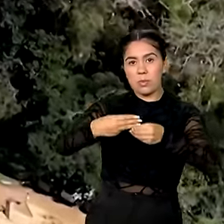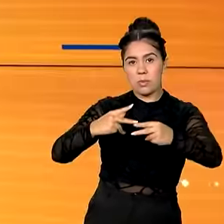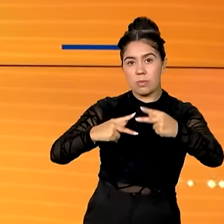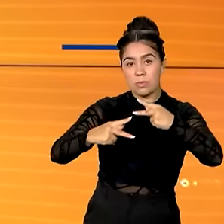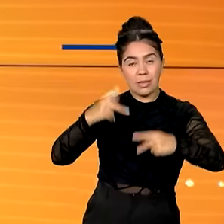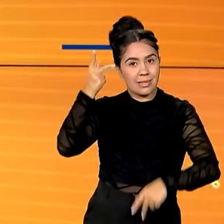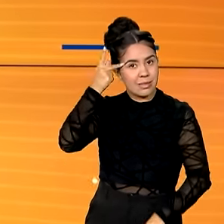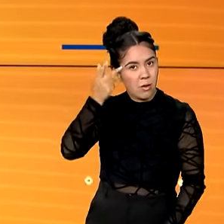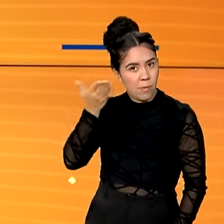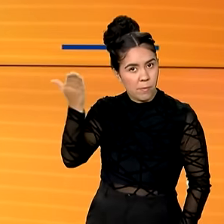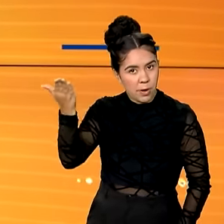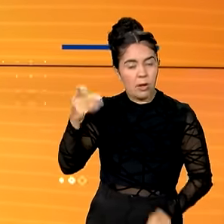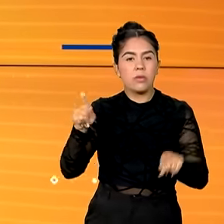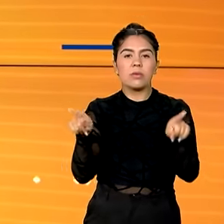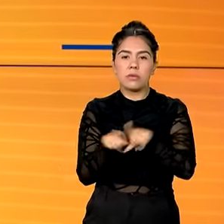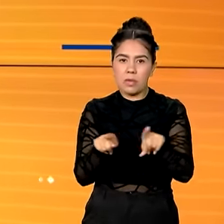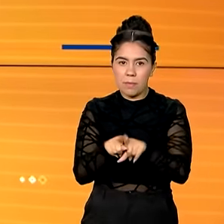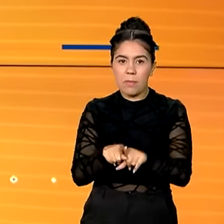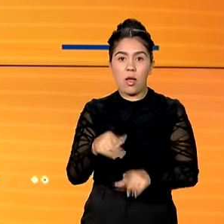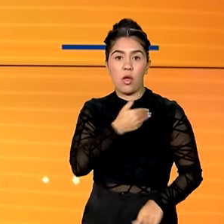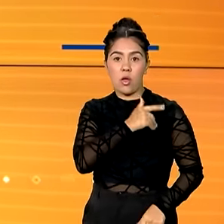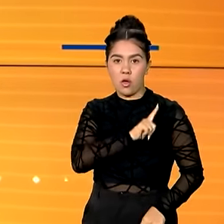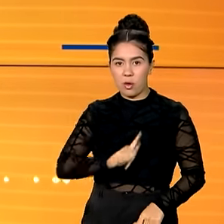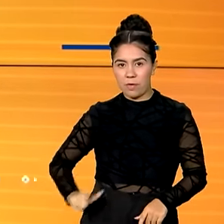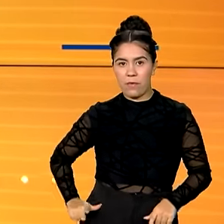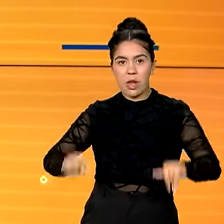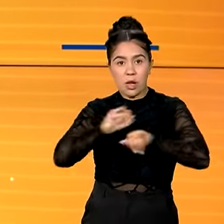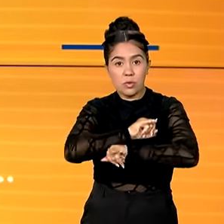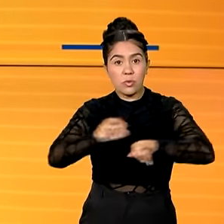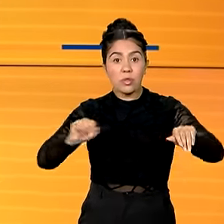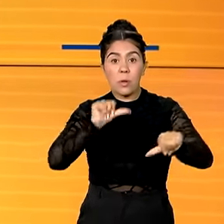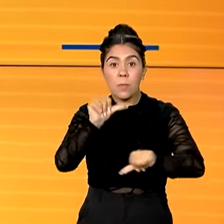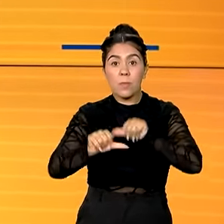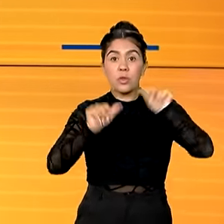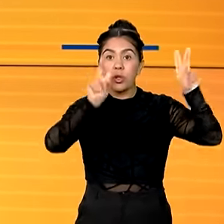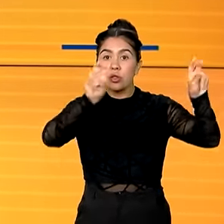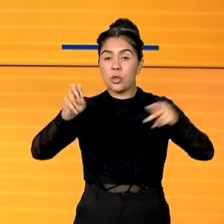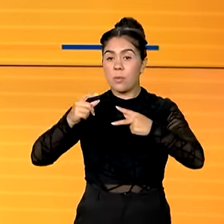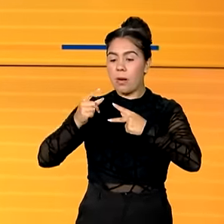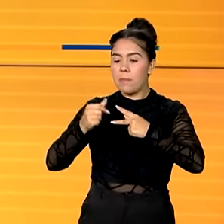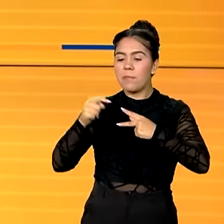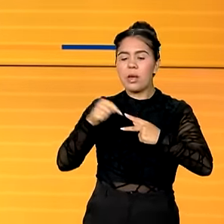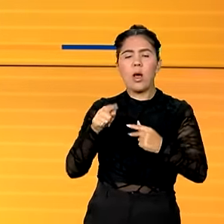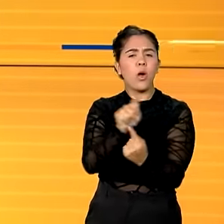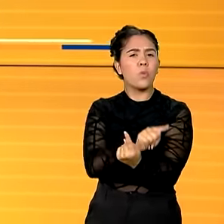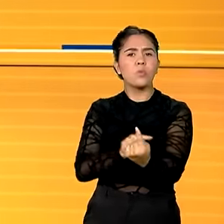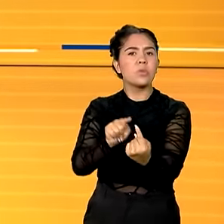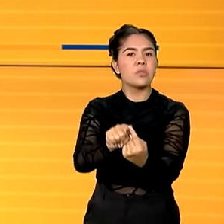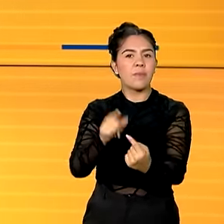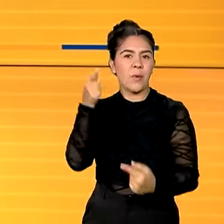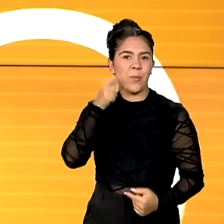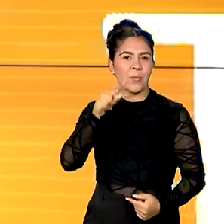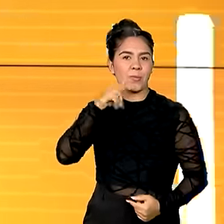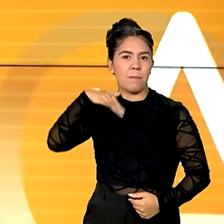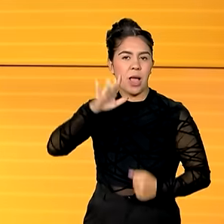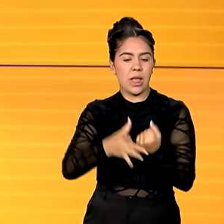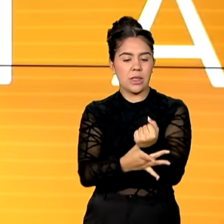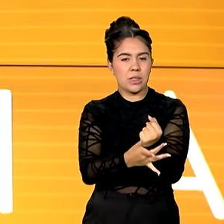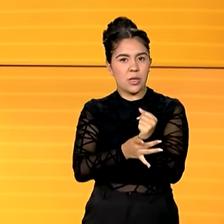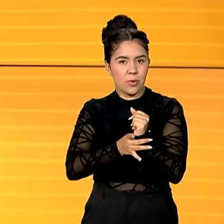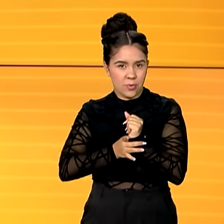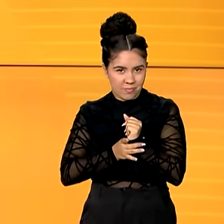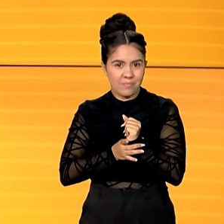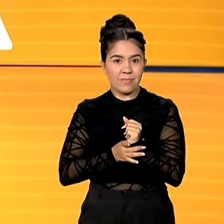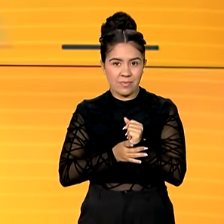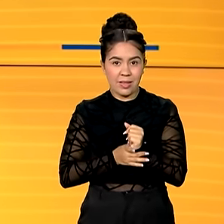São Paulo. E mais, o governo anuncia mudanças nas transações por fix. O objetivo é aumentar a segurança para quem usa